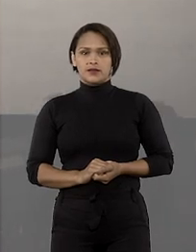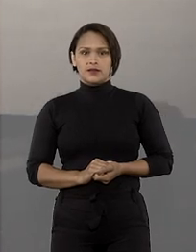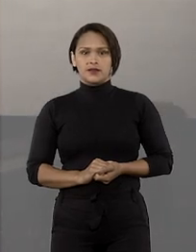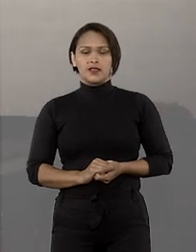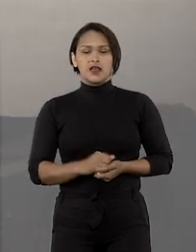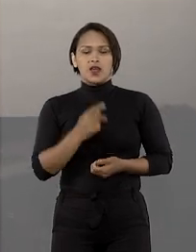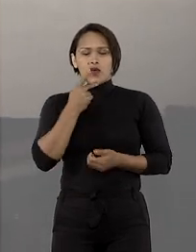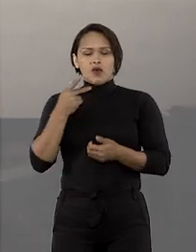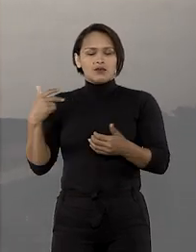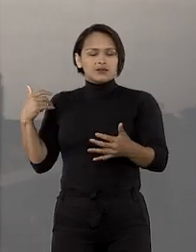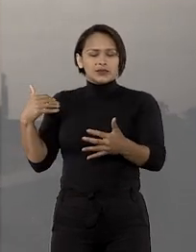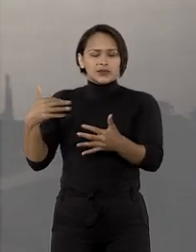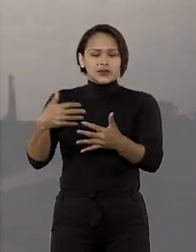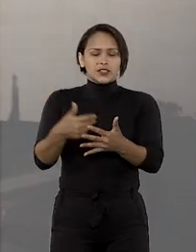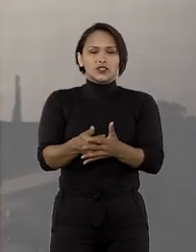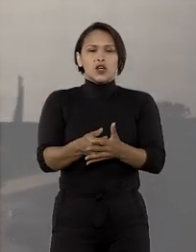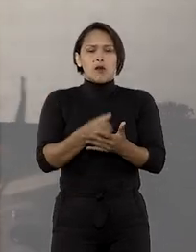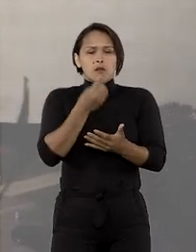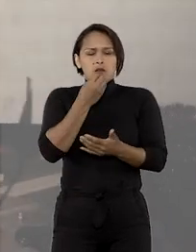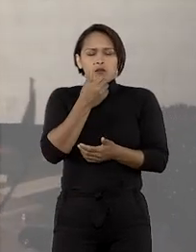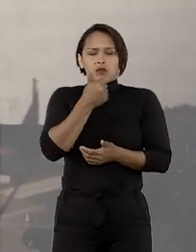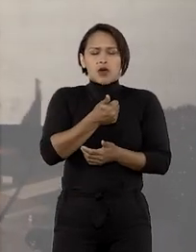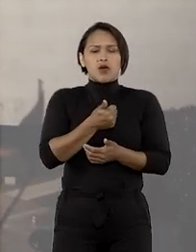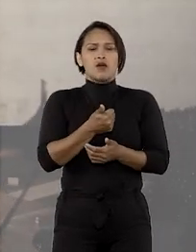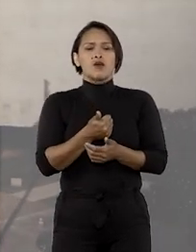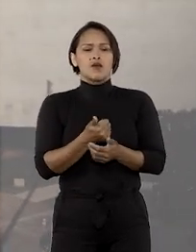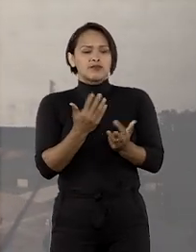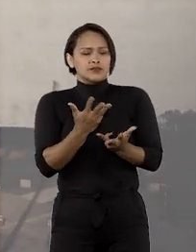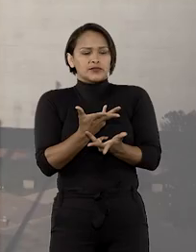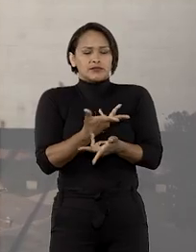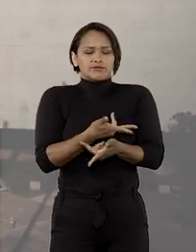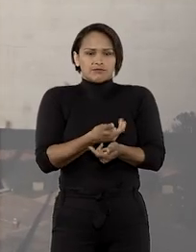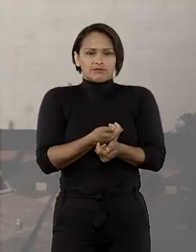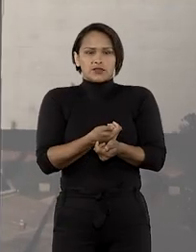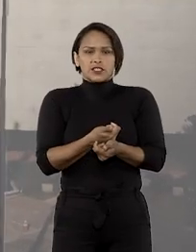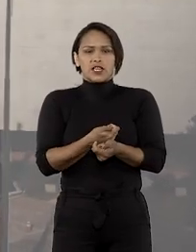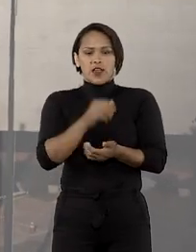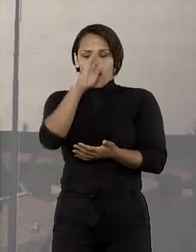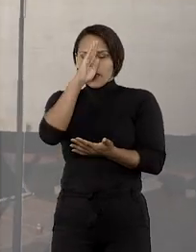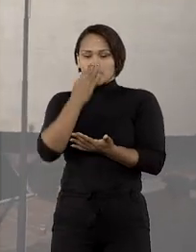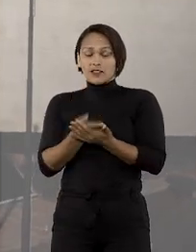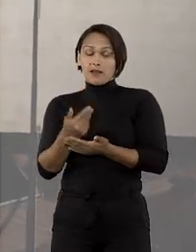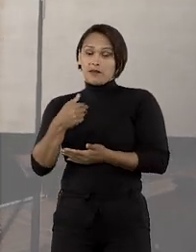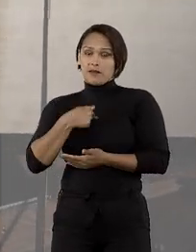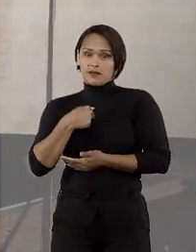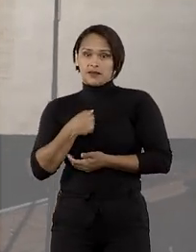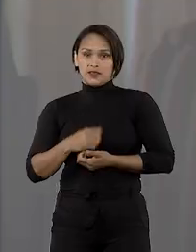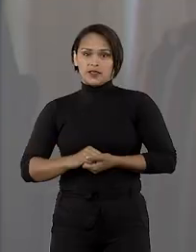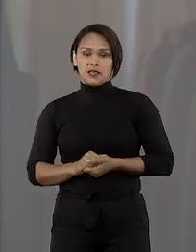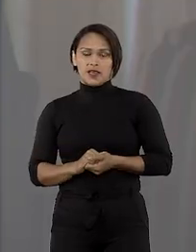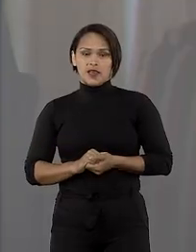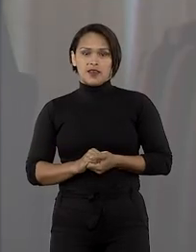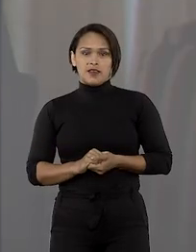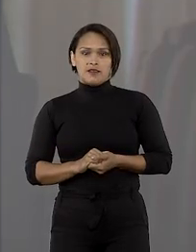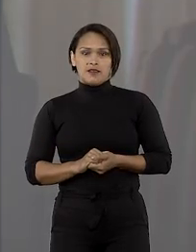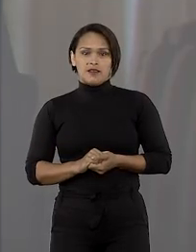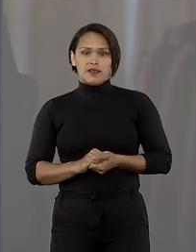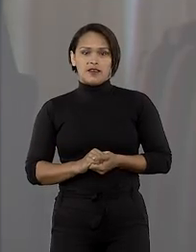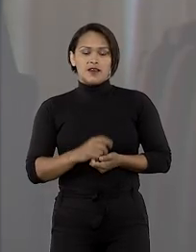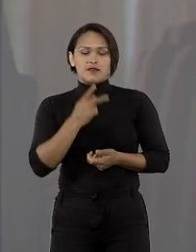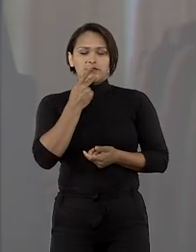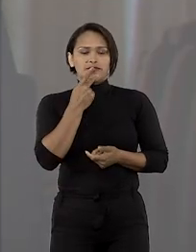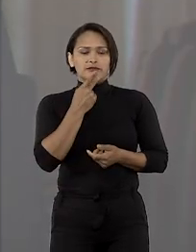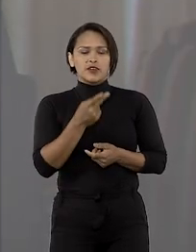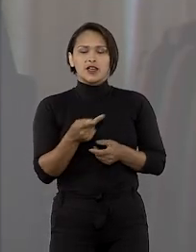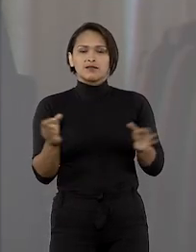Uma trajetória muito auspiciosa, muito favorável, muito boa, muito feliz para mim foi a